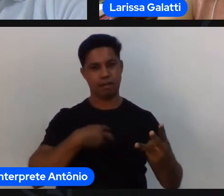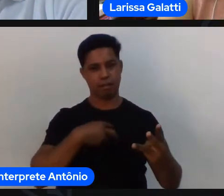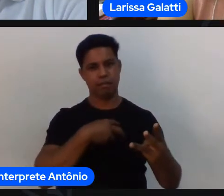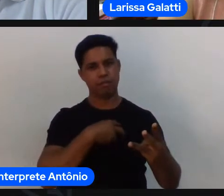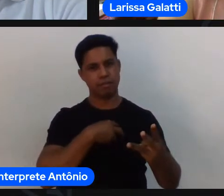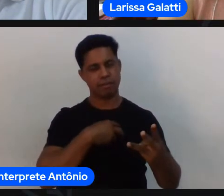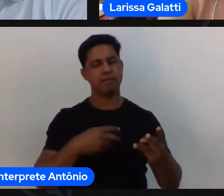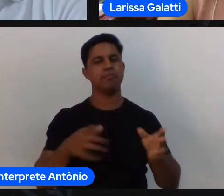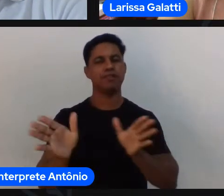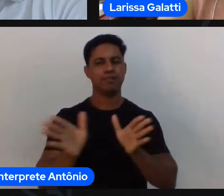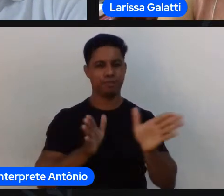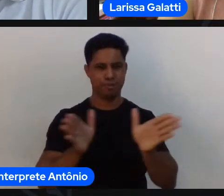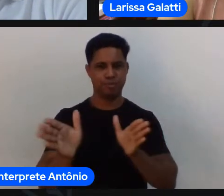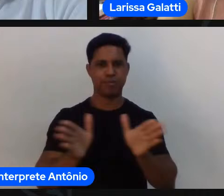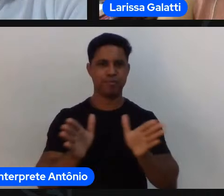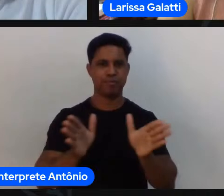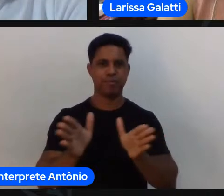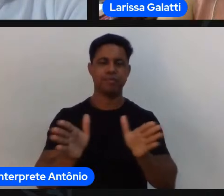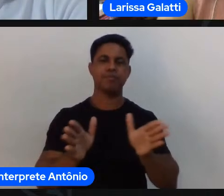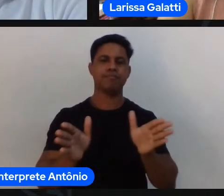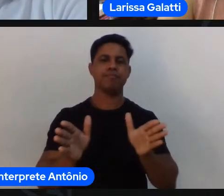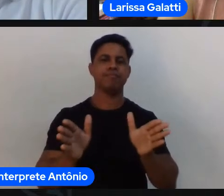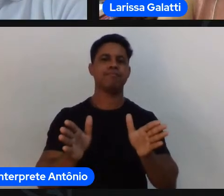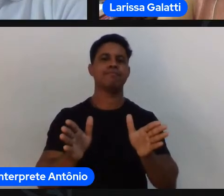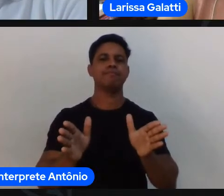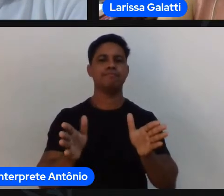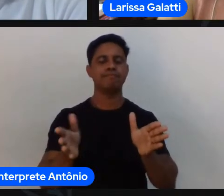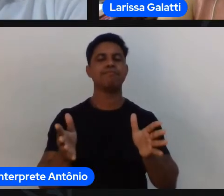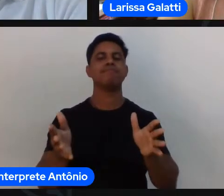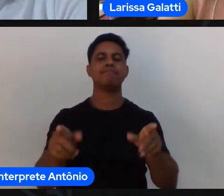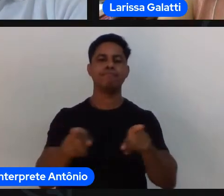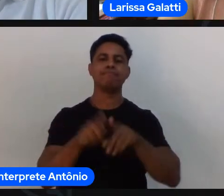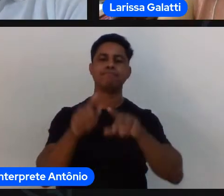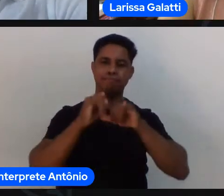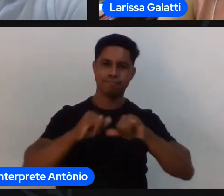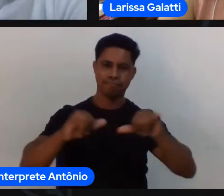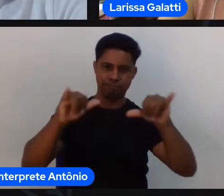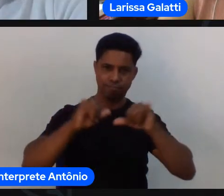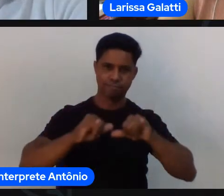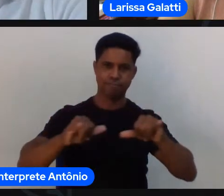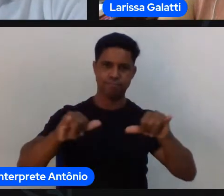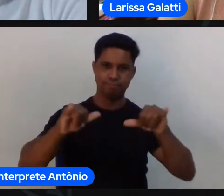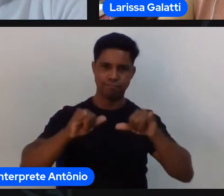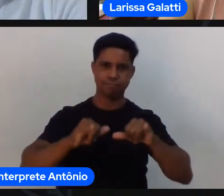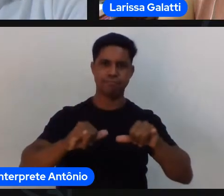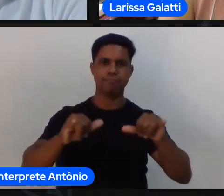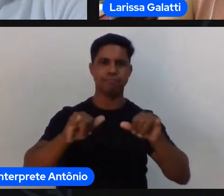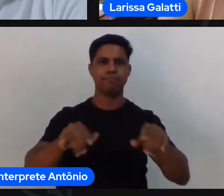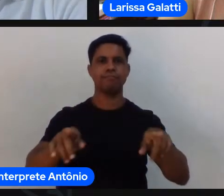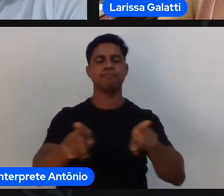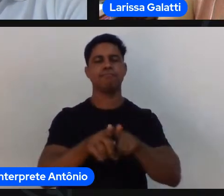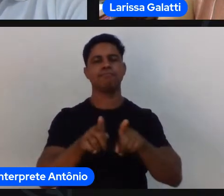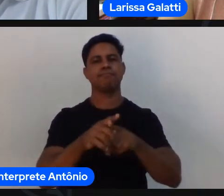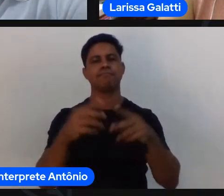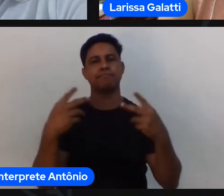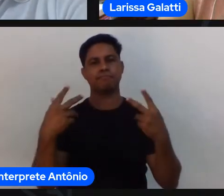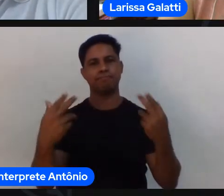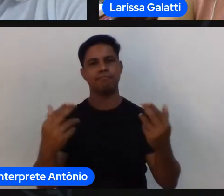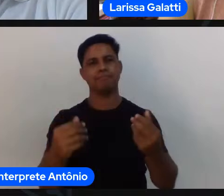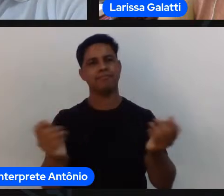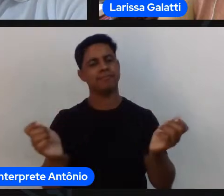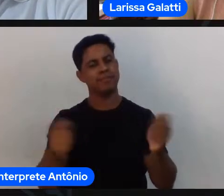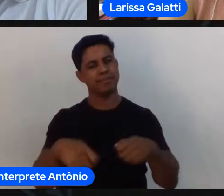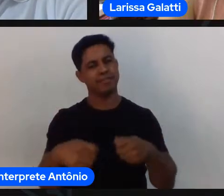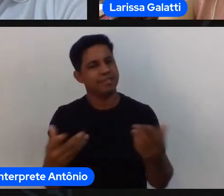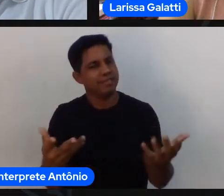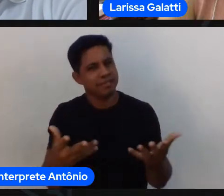mais ainda né as nossas informações e Ederson coloca aqui o comum com ele Janetinha adoramos o